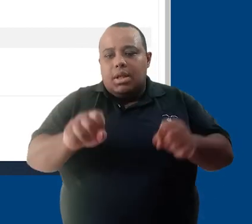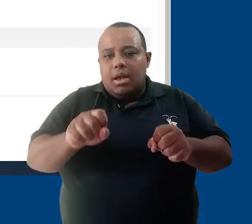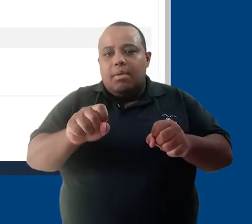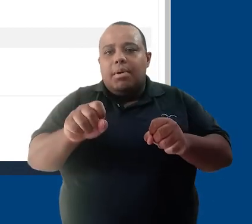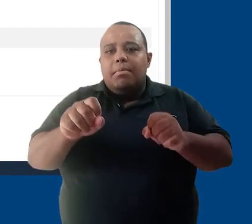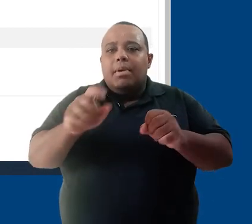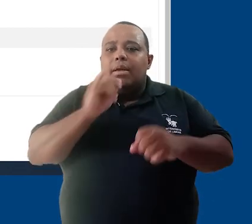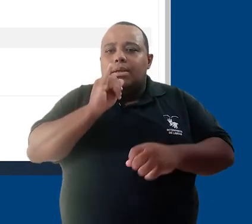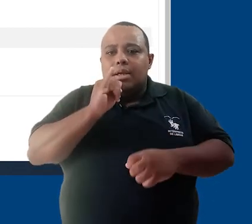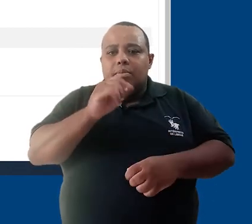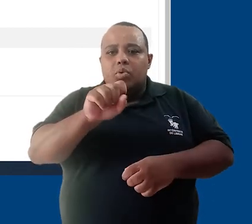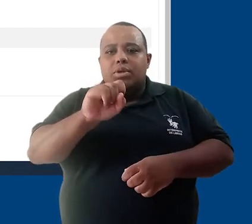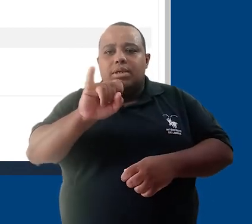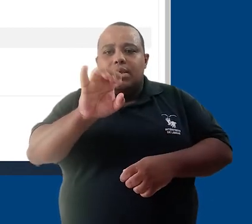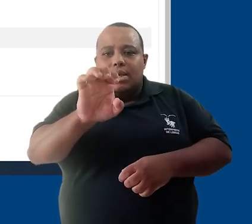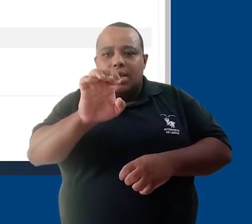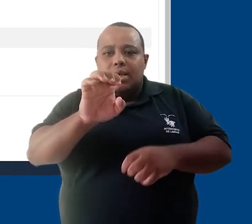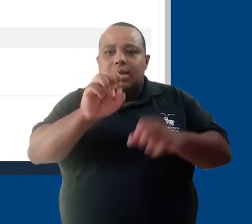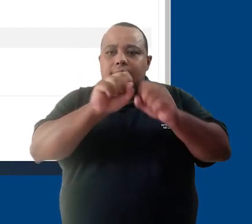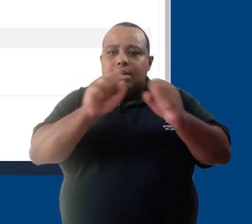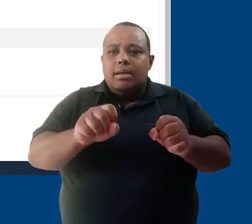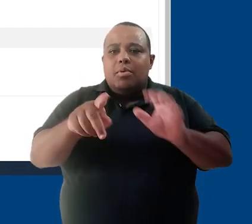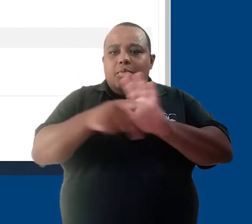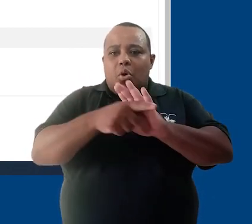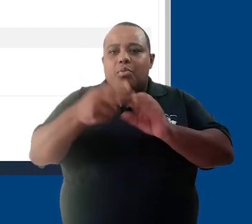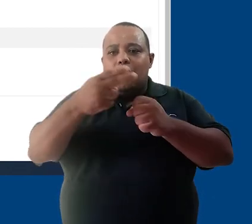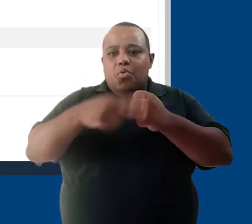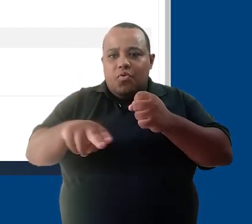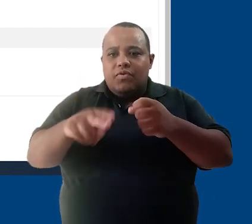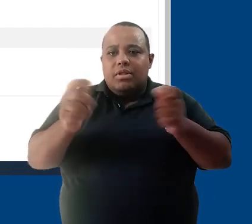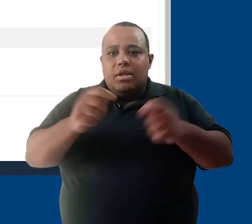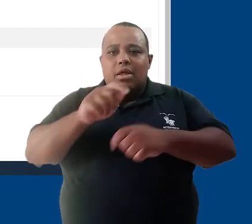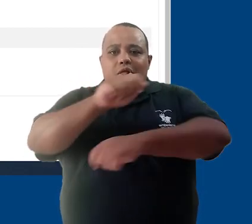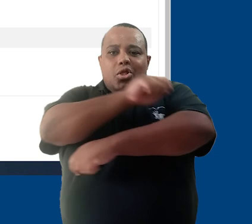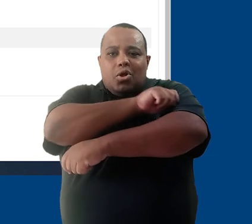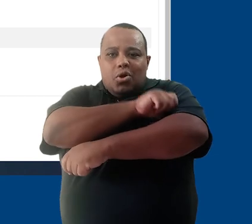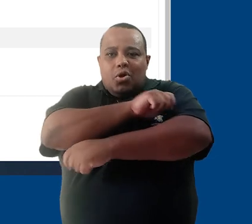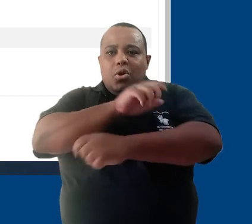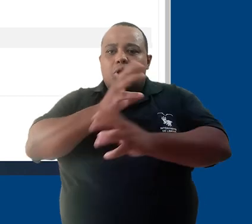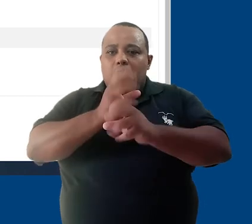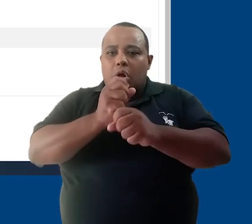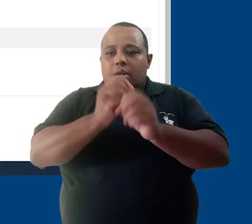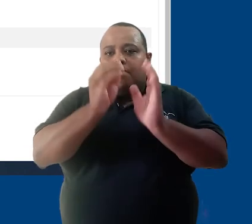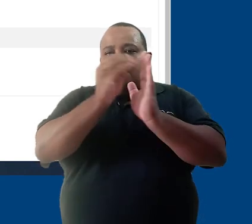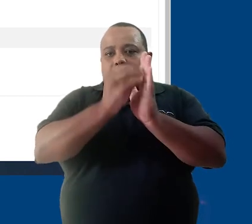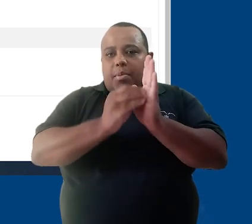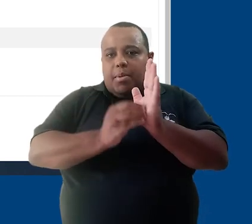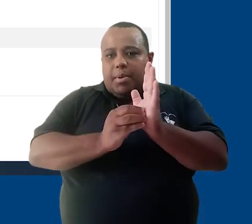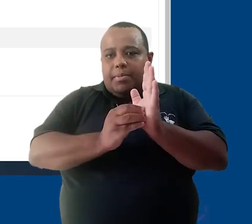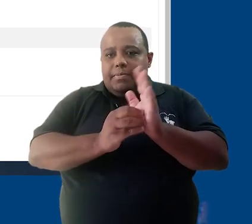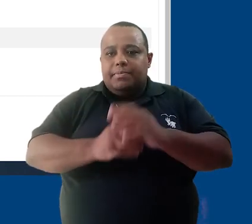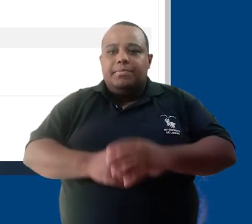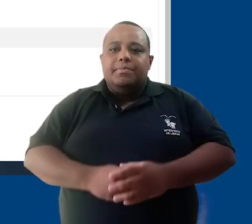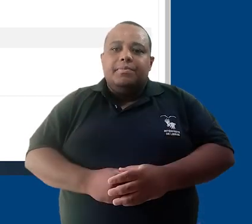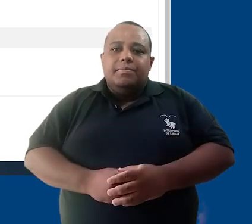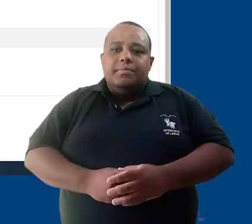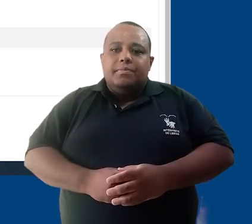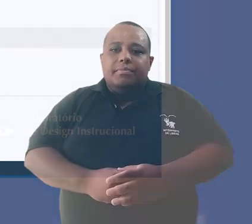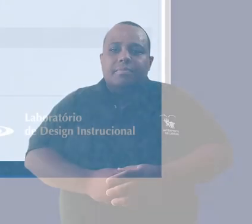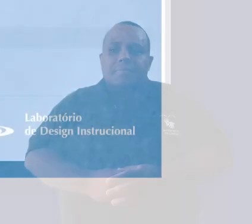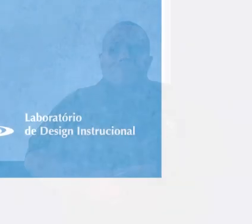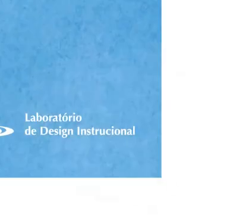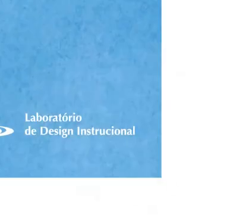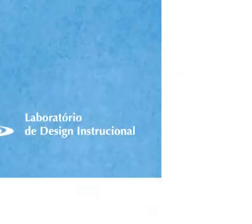notas para outros sistemas, no caso, o CI, onde as notas dos estudantes podem ser cadastradas.